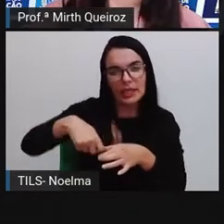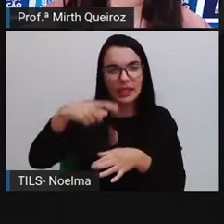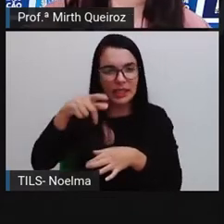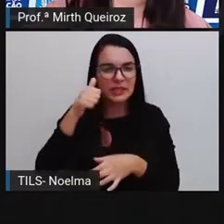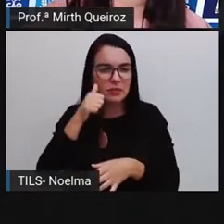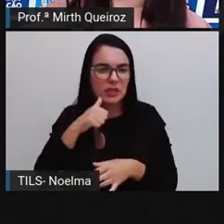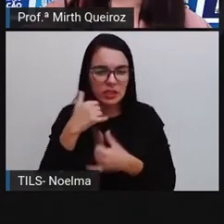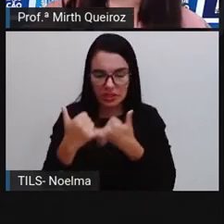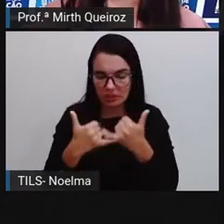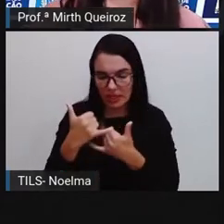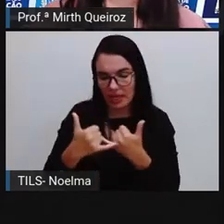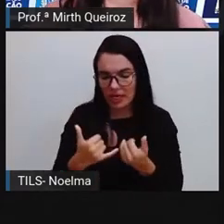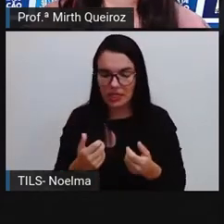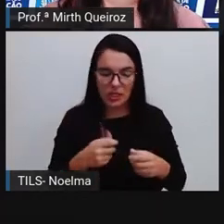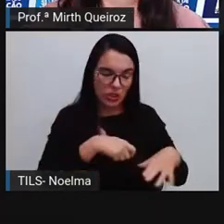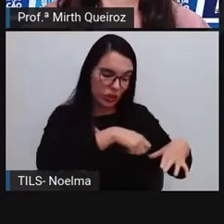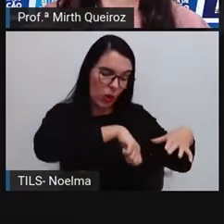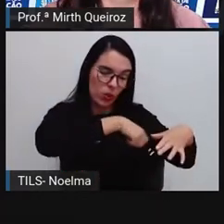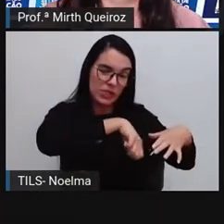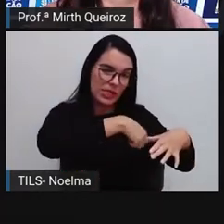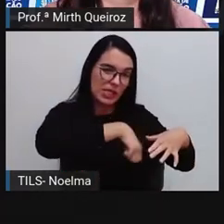gostam de brincar de cozinha.